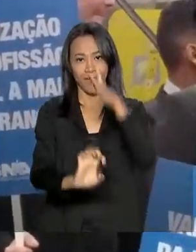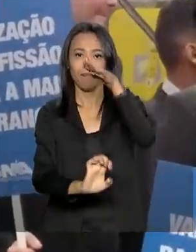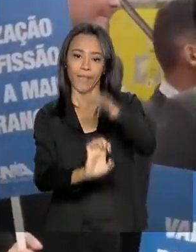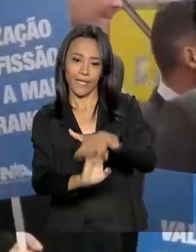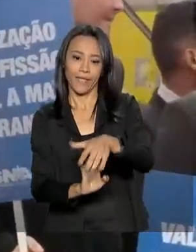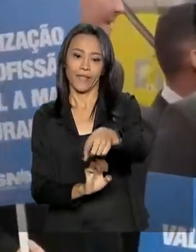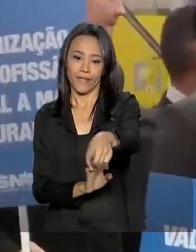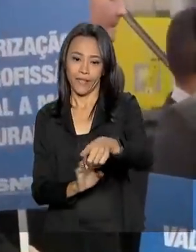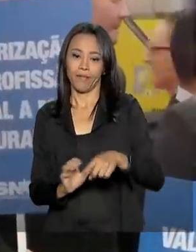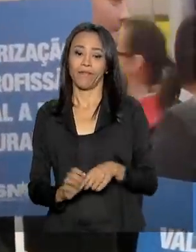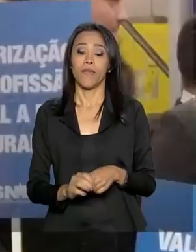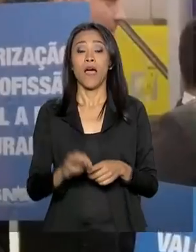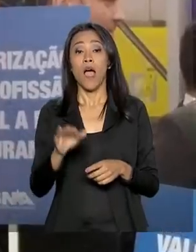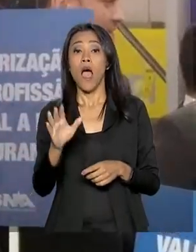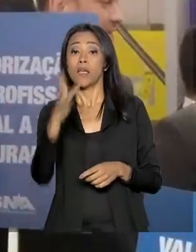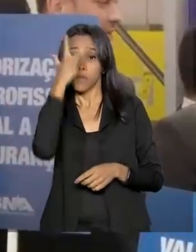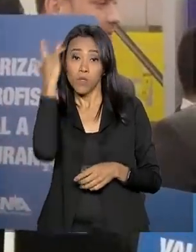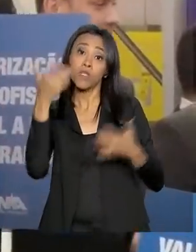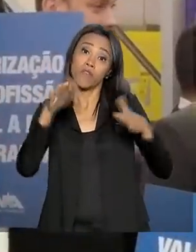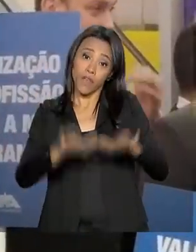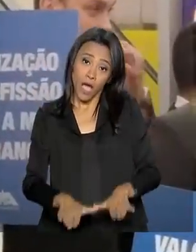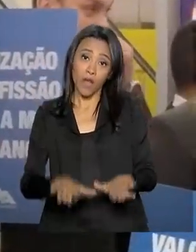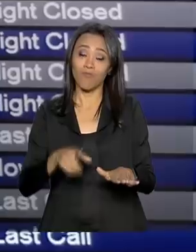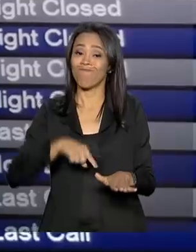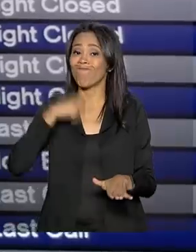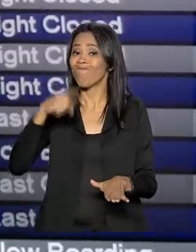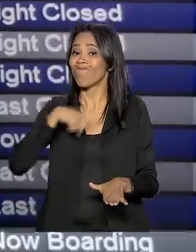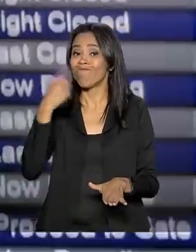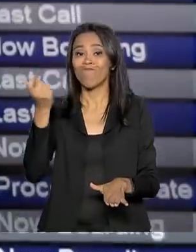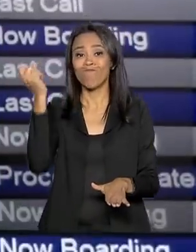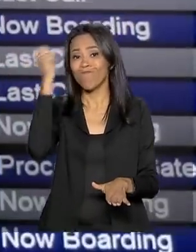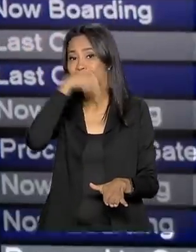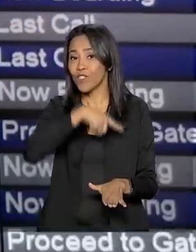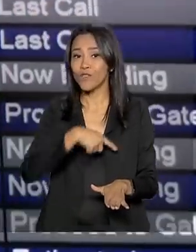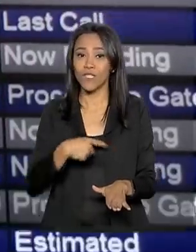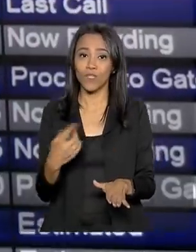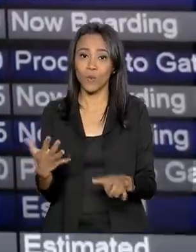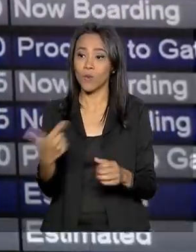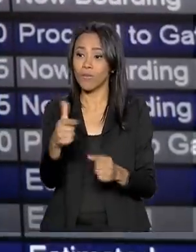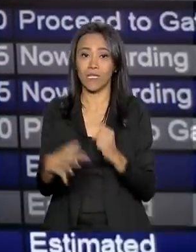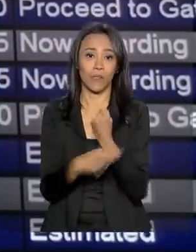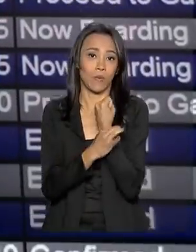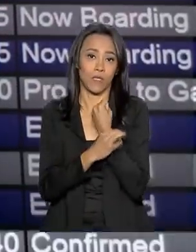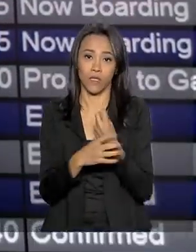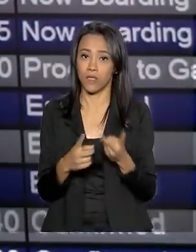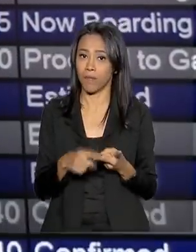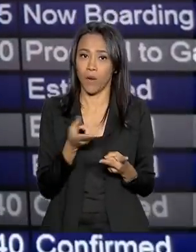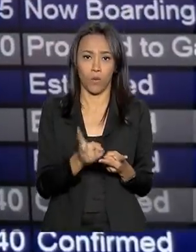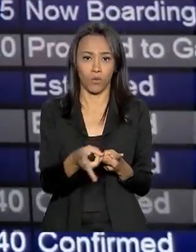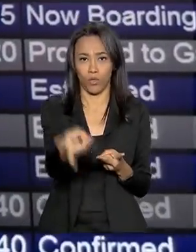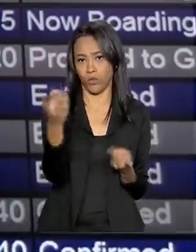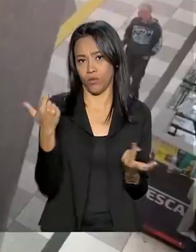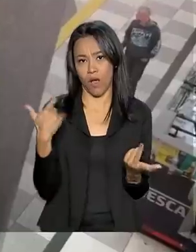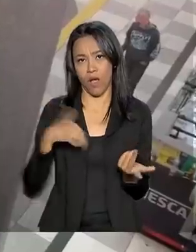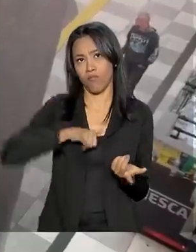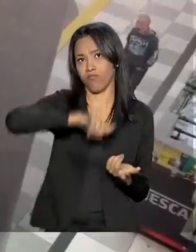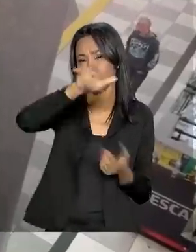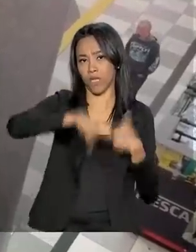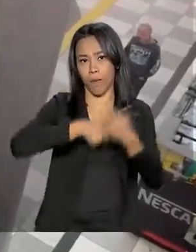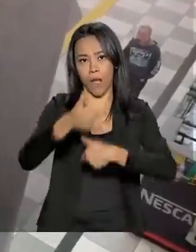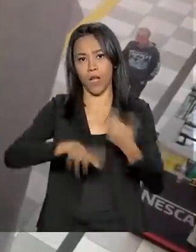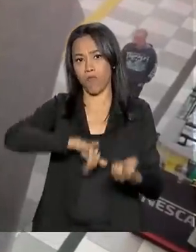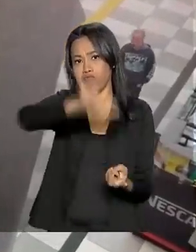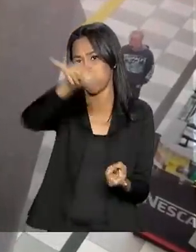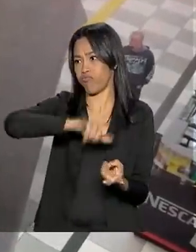semana. Os que ficaram alegam que não há condições psicológicas nem de segurança para continuar os voos. Eles alegam